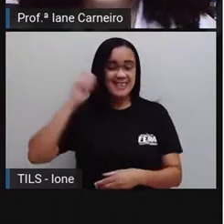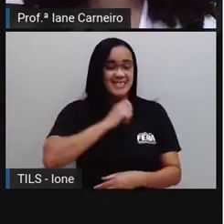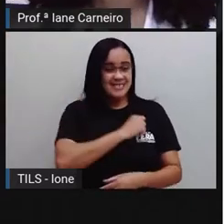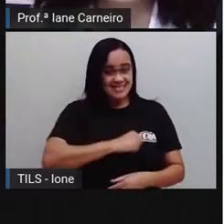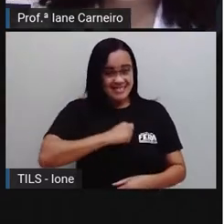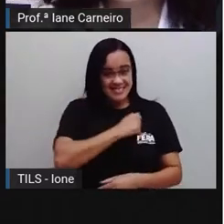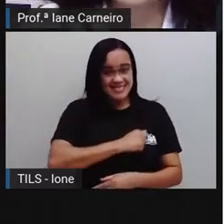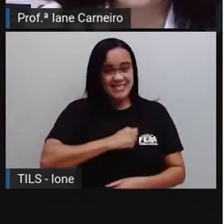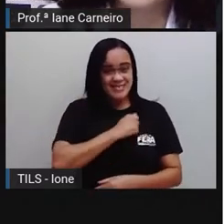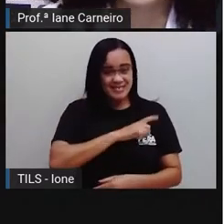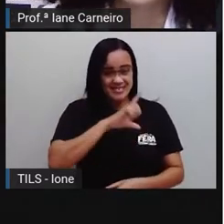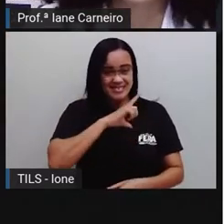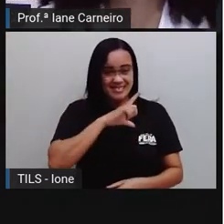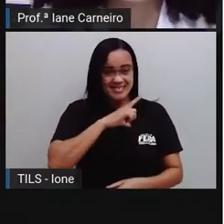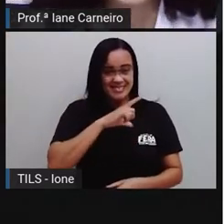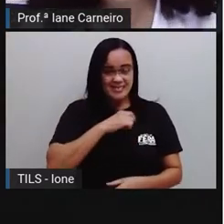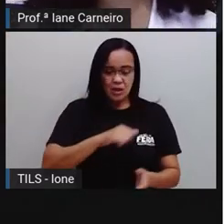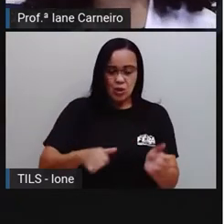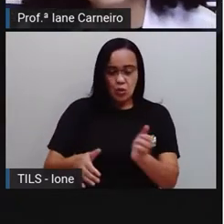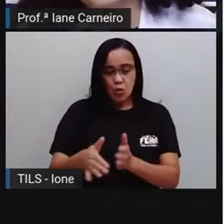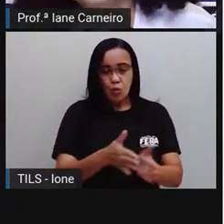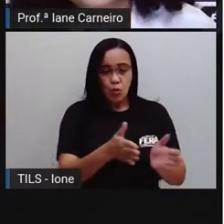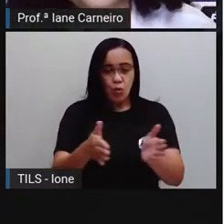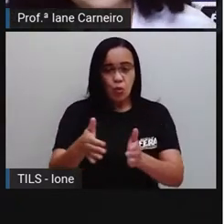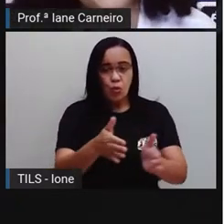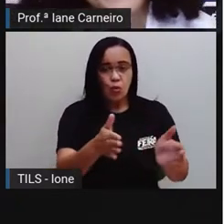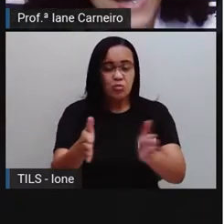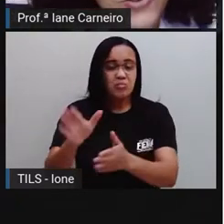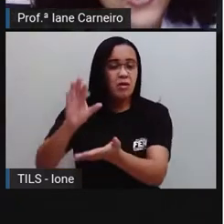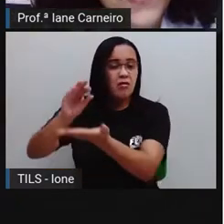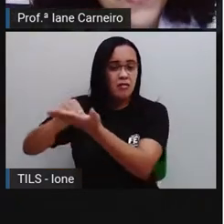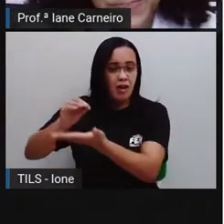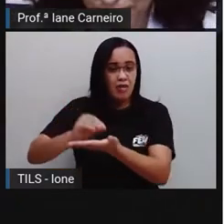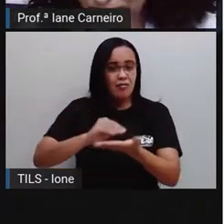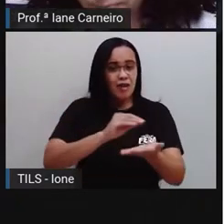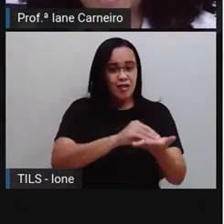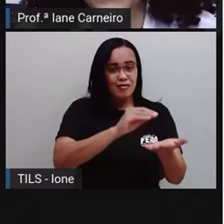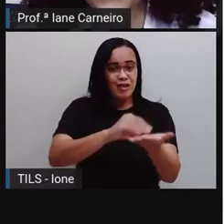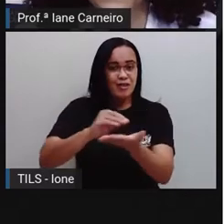E no meio do caminho, sempre falta a outra metade.